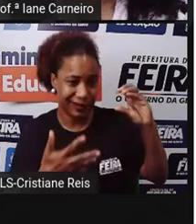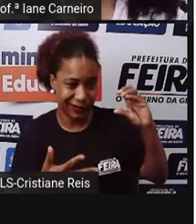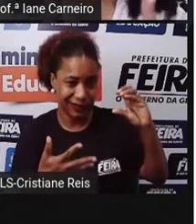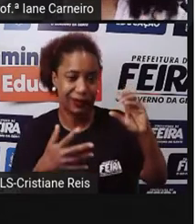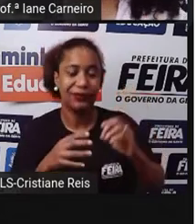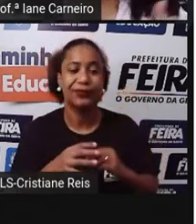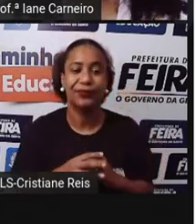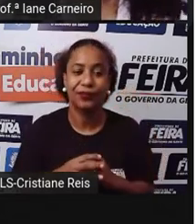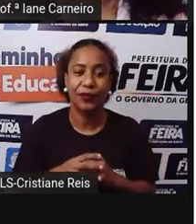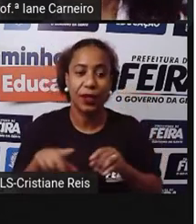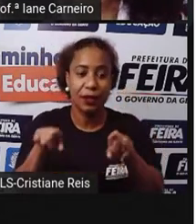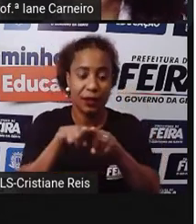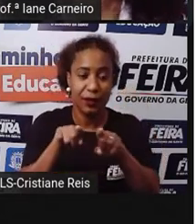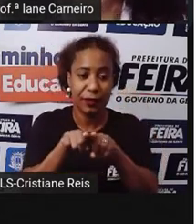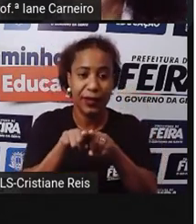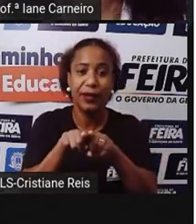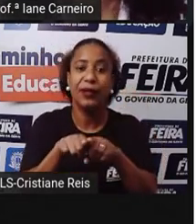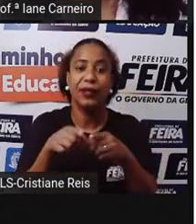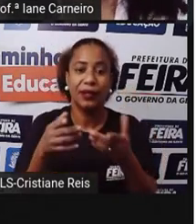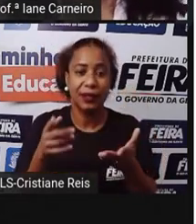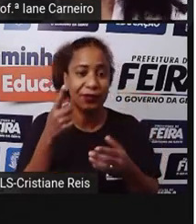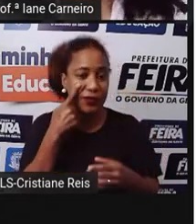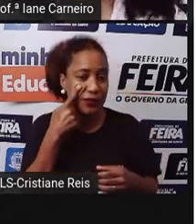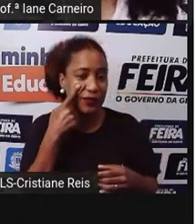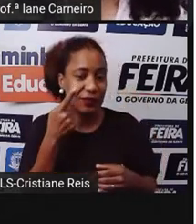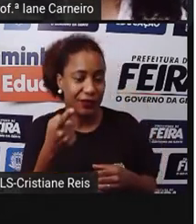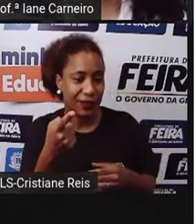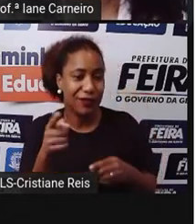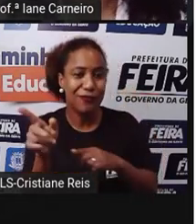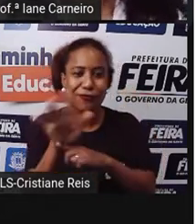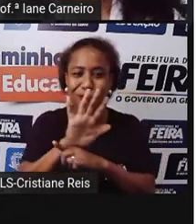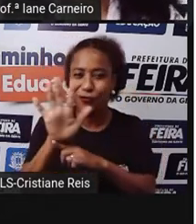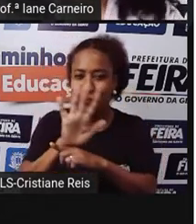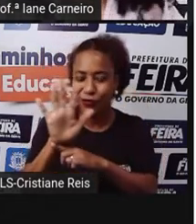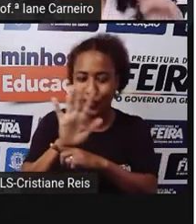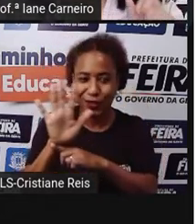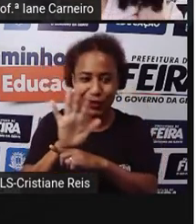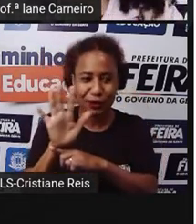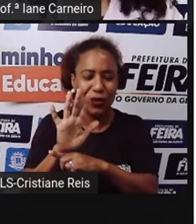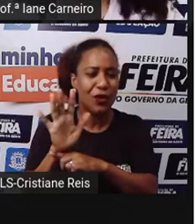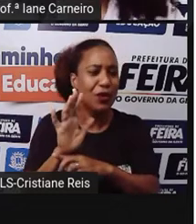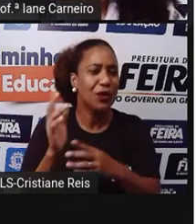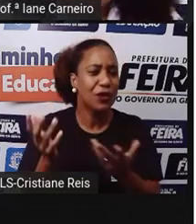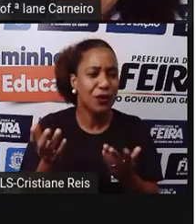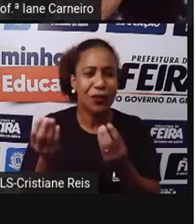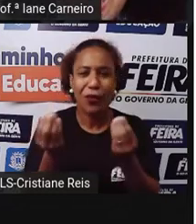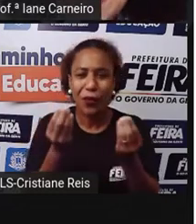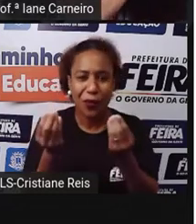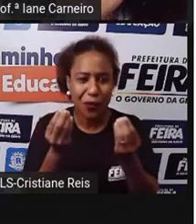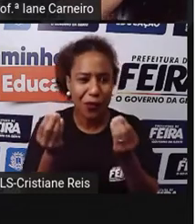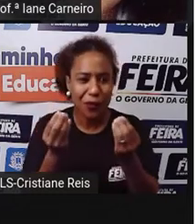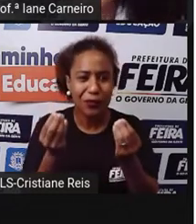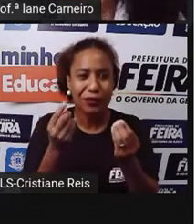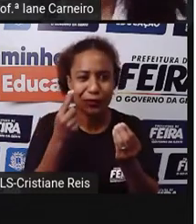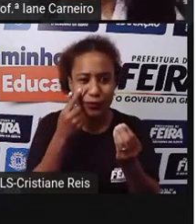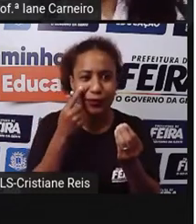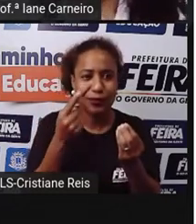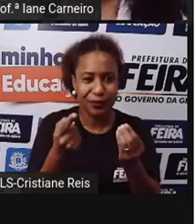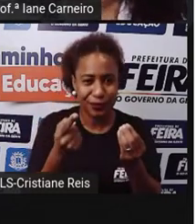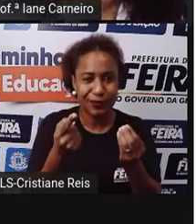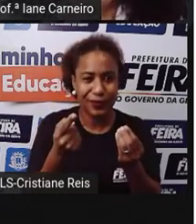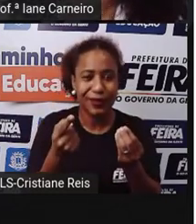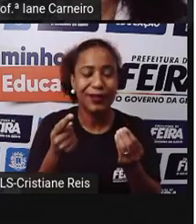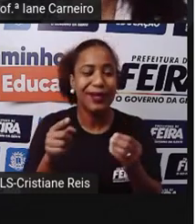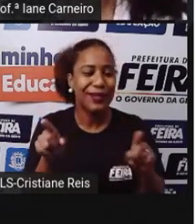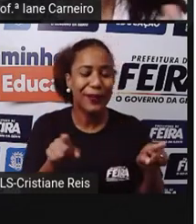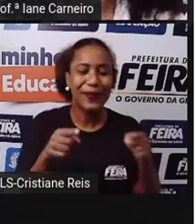A gente vai ver aqui A Pró trouxer Assinou para vocês Um vídeo Para vocês verem Porque assim Olha Aí nessa Nessa parlenda